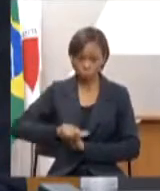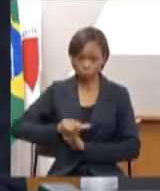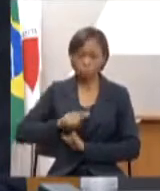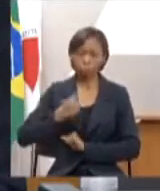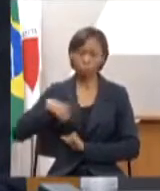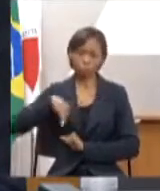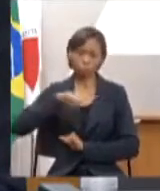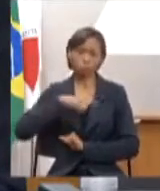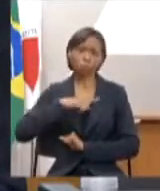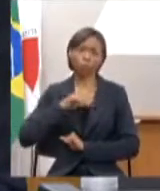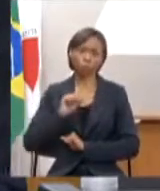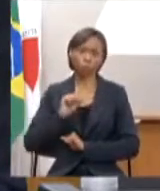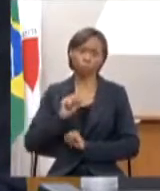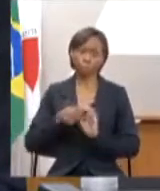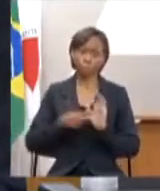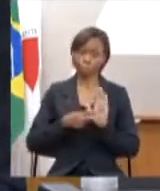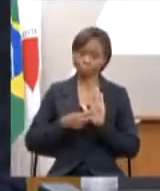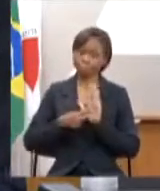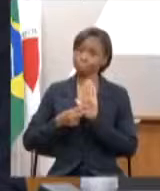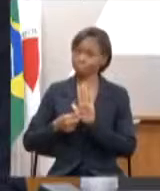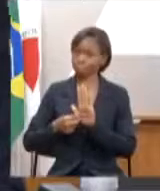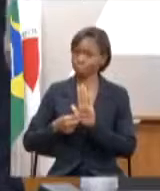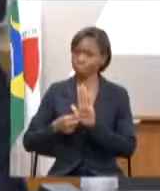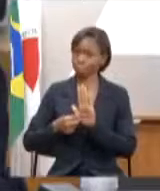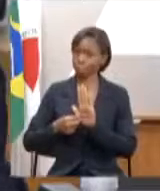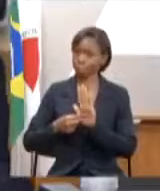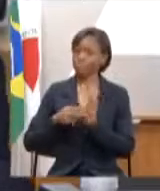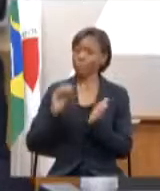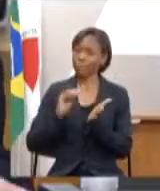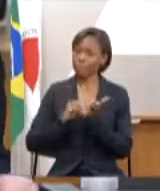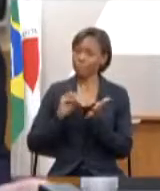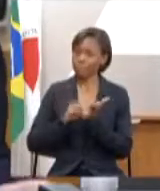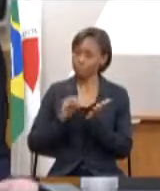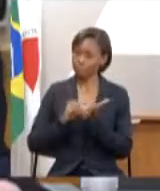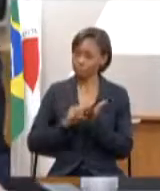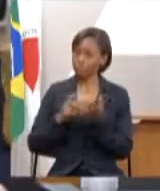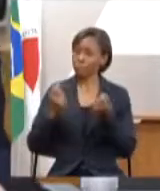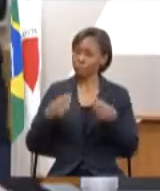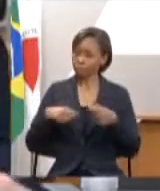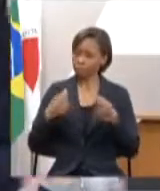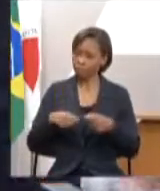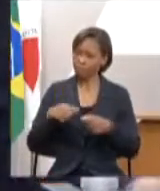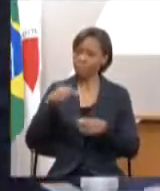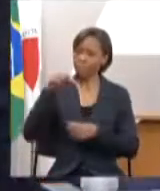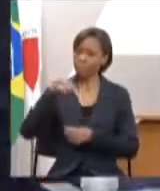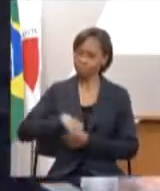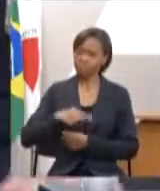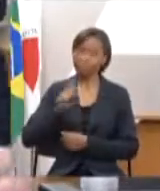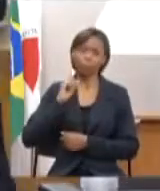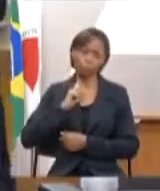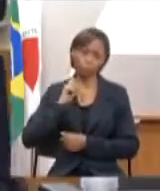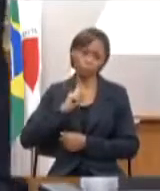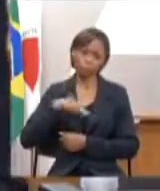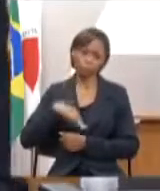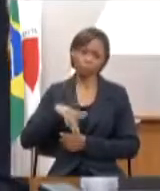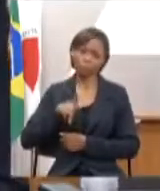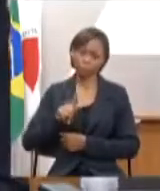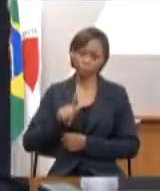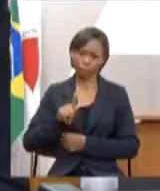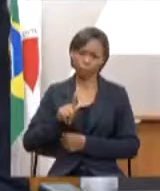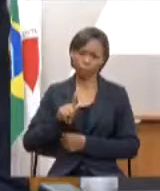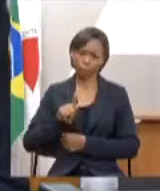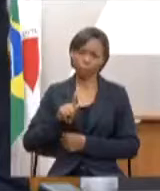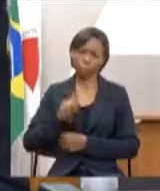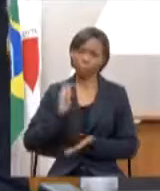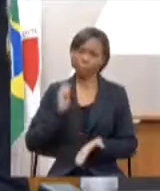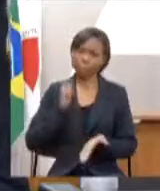colocamos a necessidade que o estado tem para que consiga honrar seus